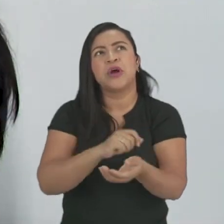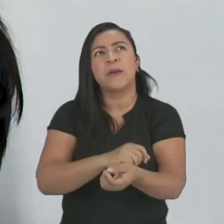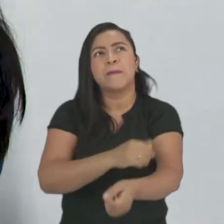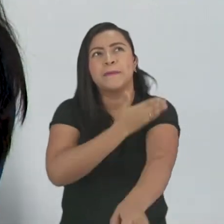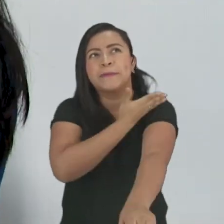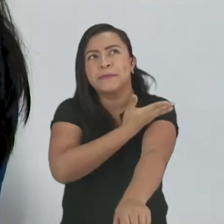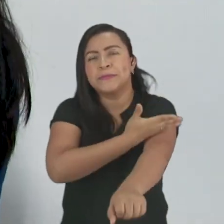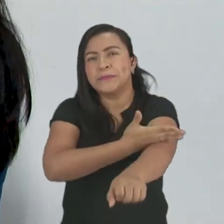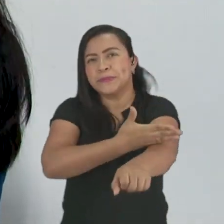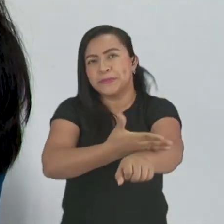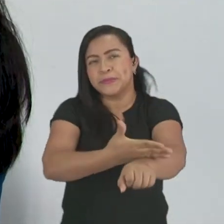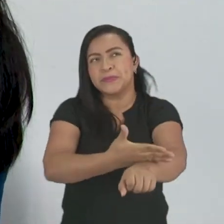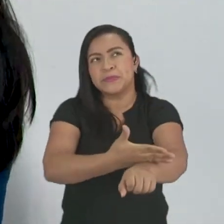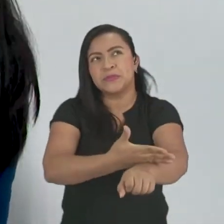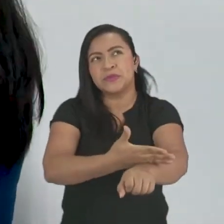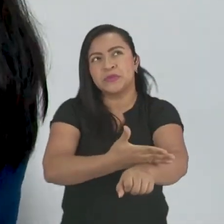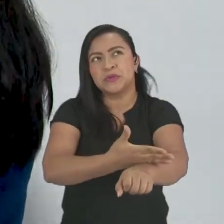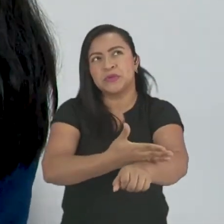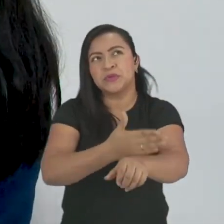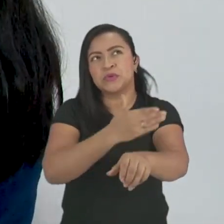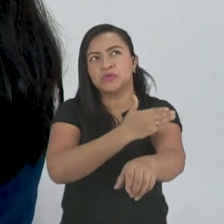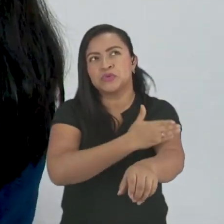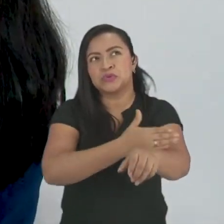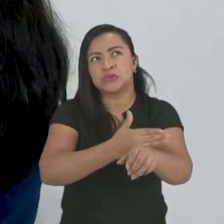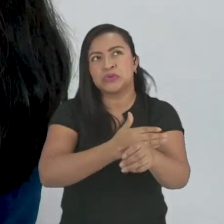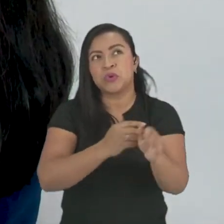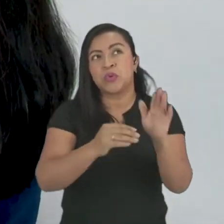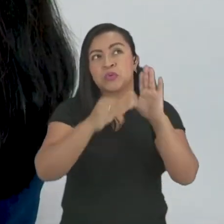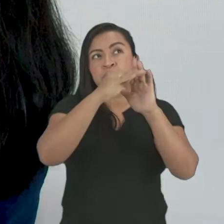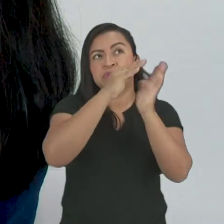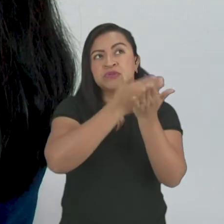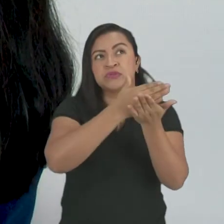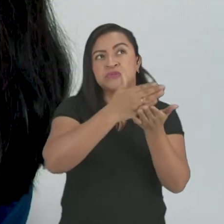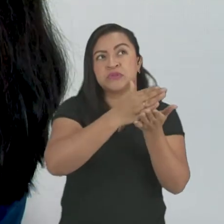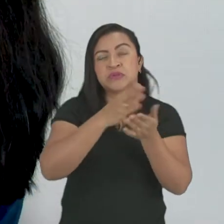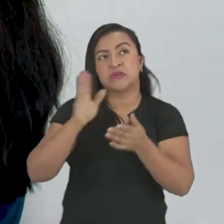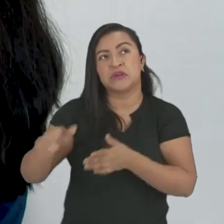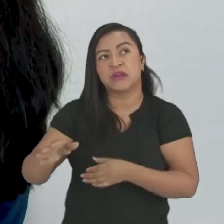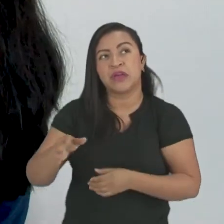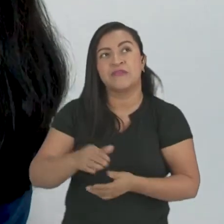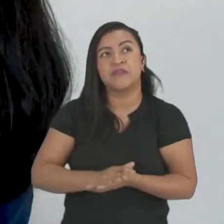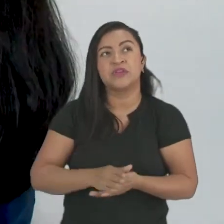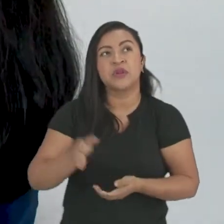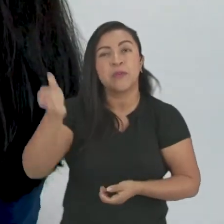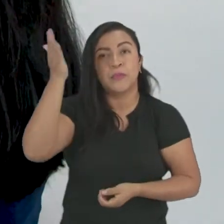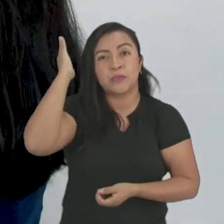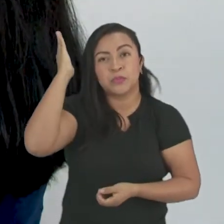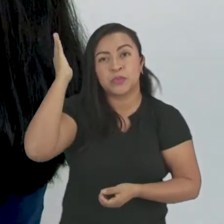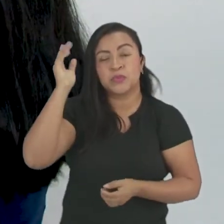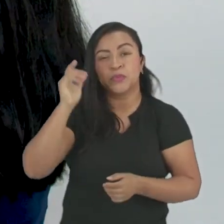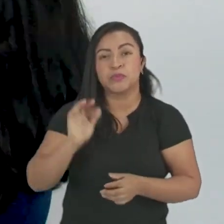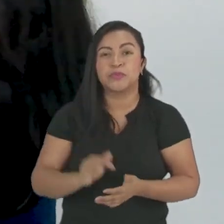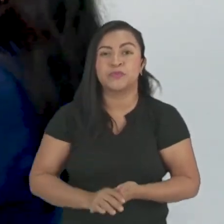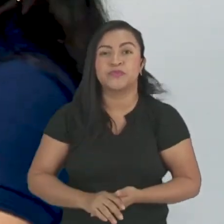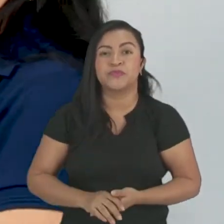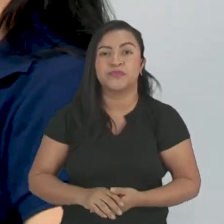página. Ela inicia no branco e termina na palavra, ó, burro, que é a última palavra que tem nessa página